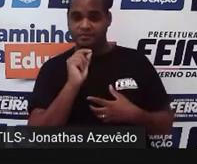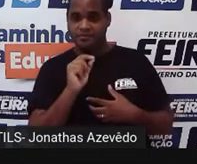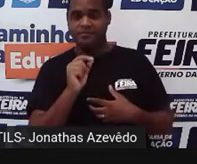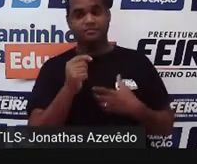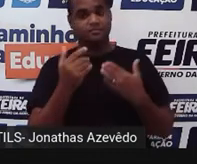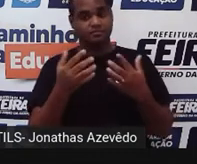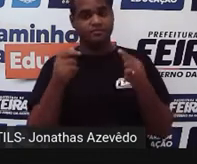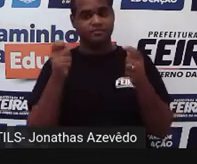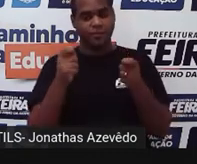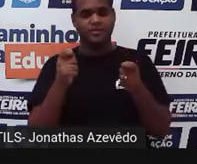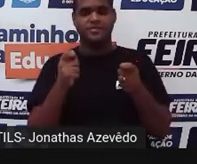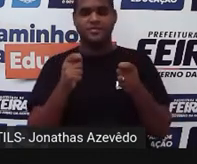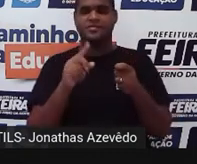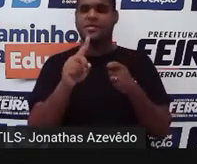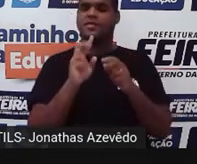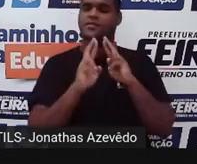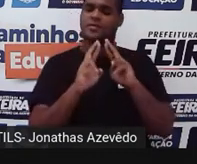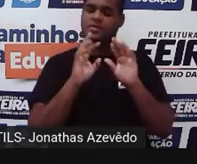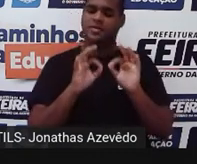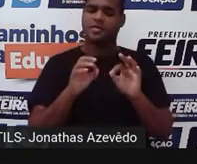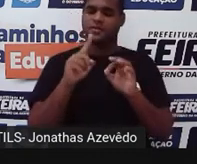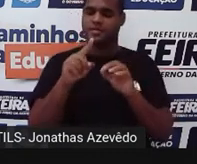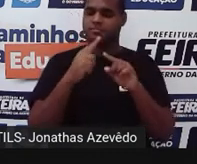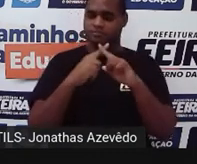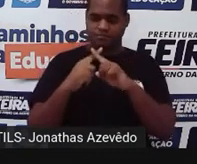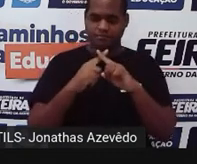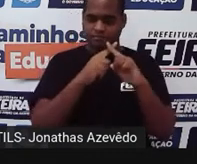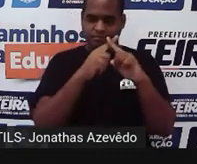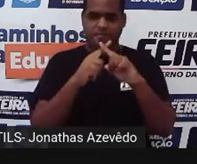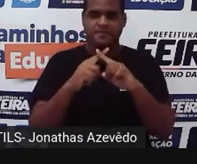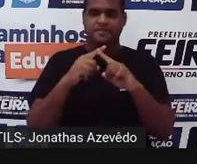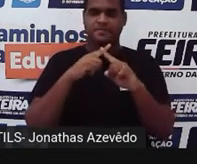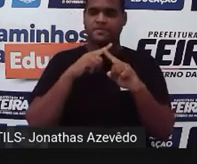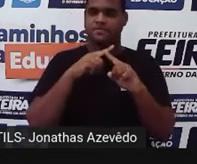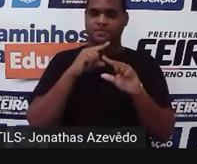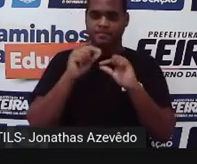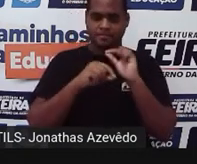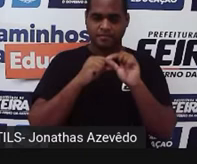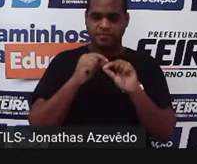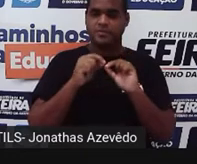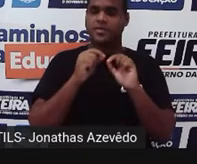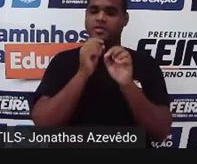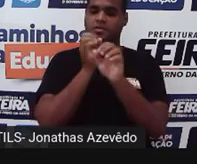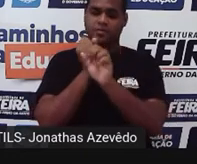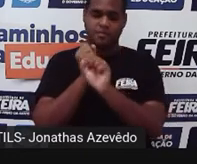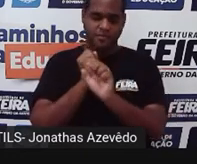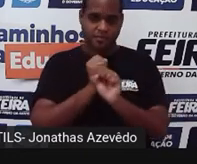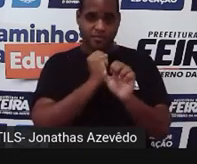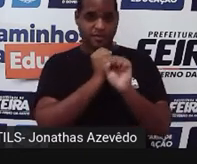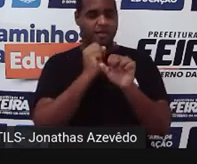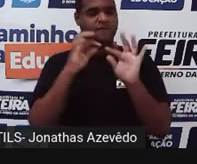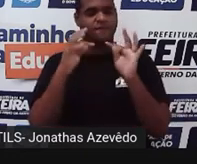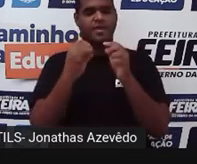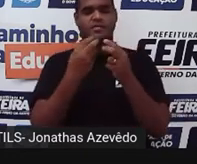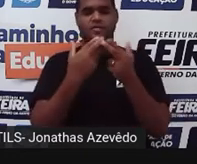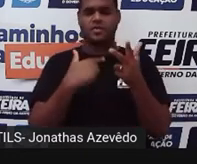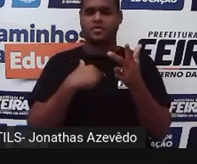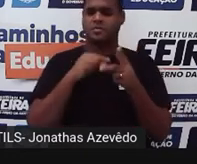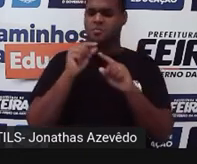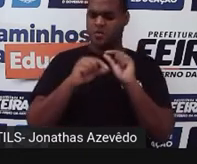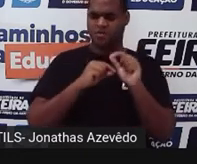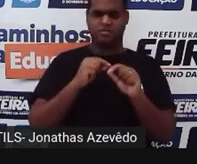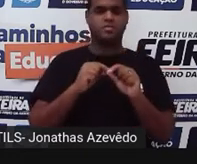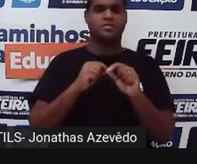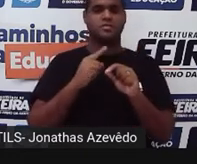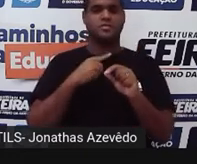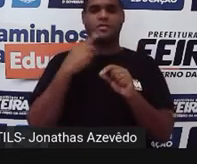e os resultados dessas multiplicações soma todos eles o eu estou querendo dizer aqui você vai fazer